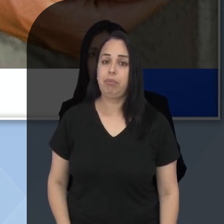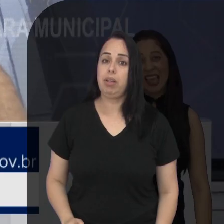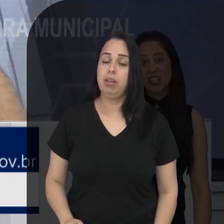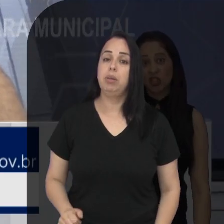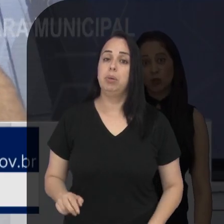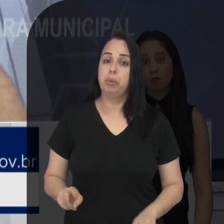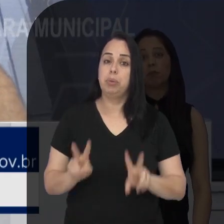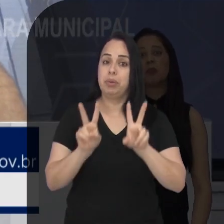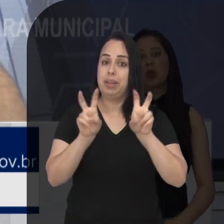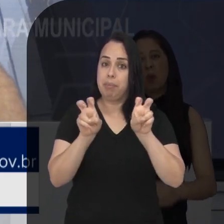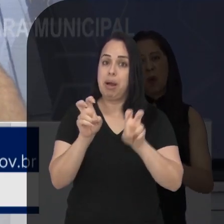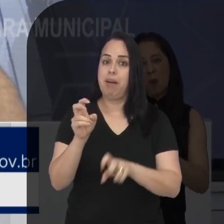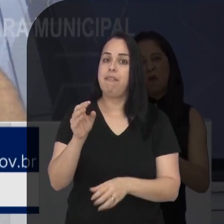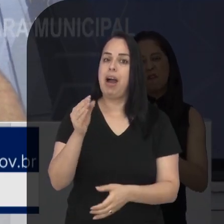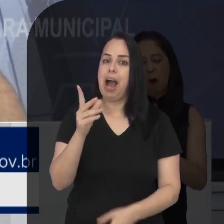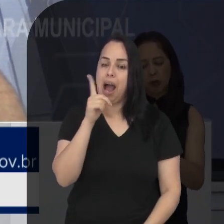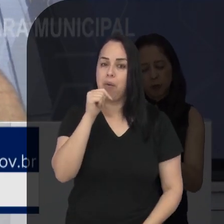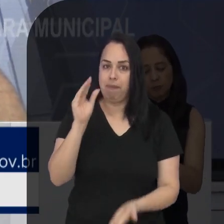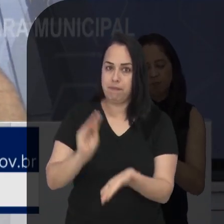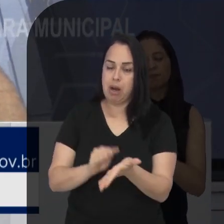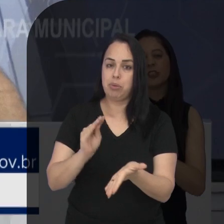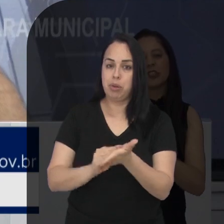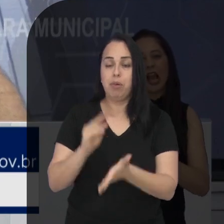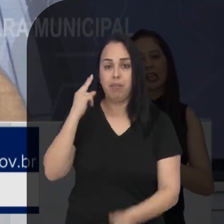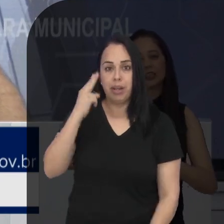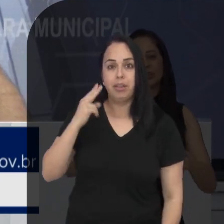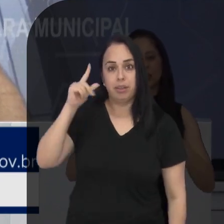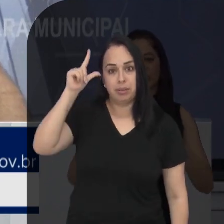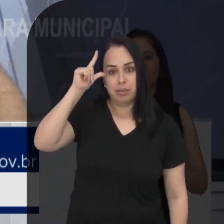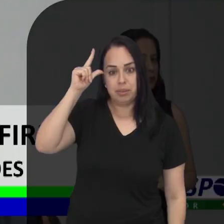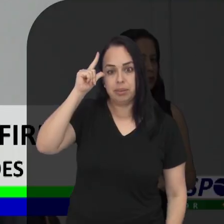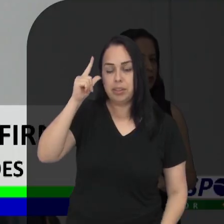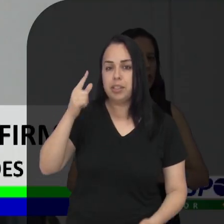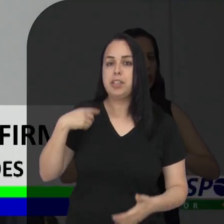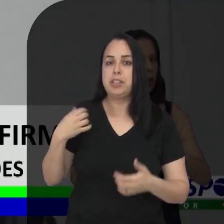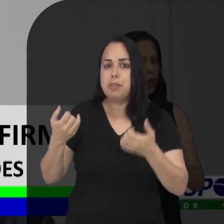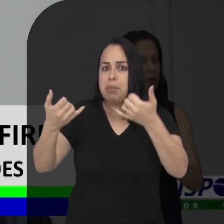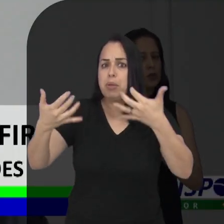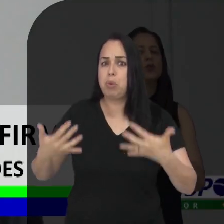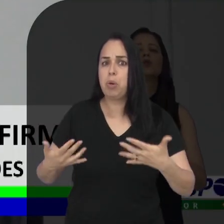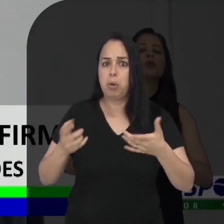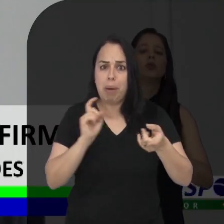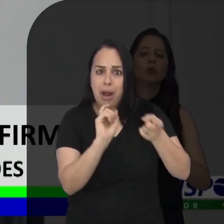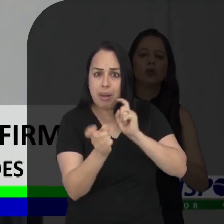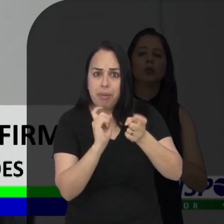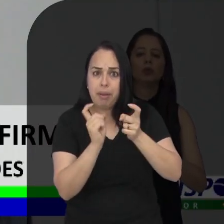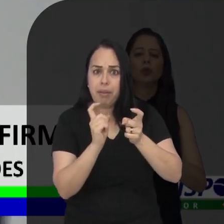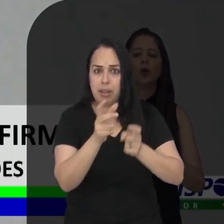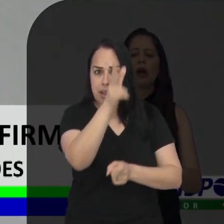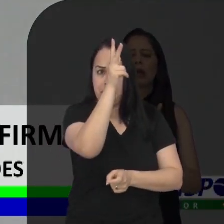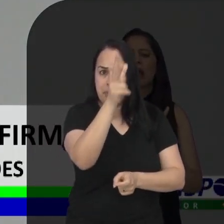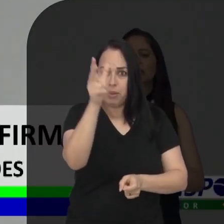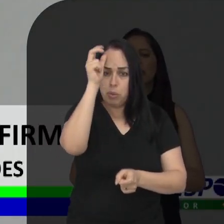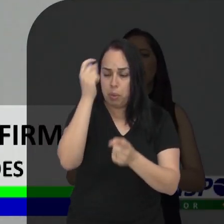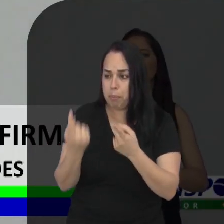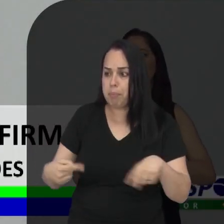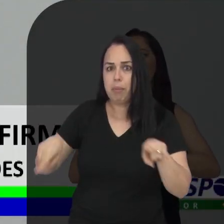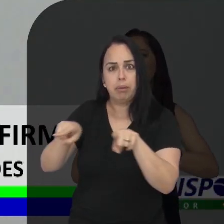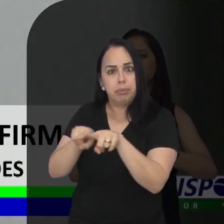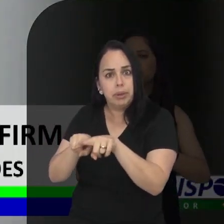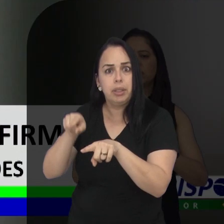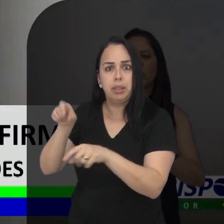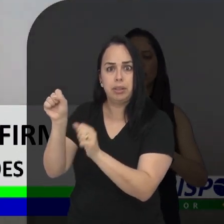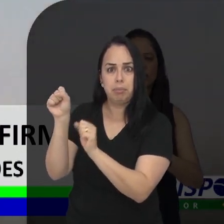serviço. Também sobre a situação da falta de água, o vereador Lino Bispo informou sobre uma reunião realizada entre a Prefeitura e a